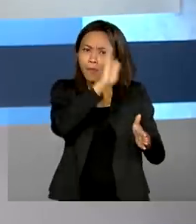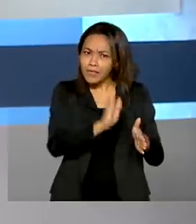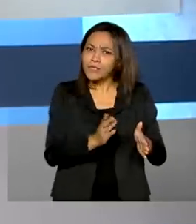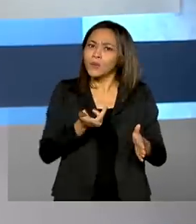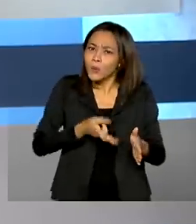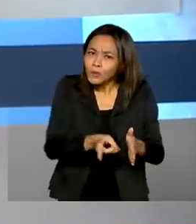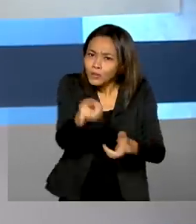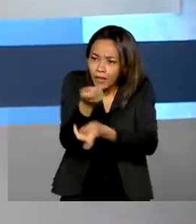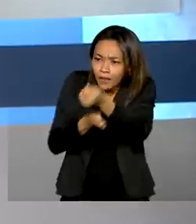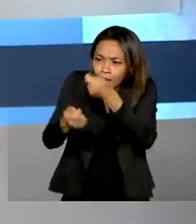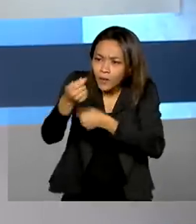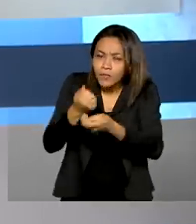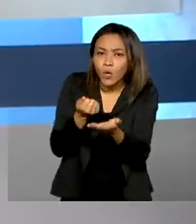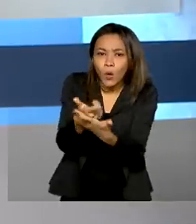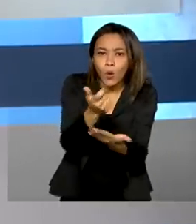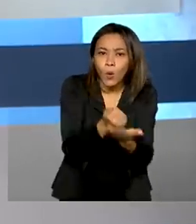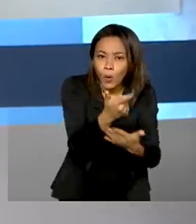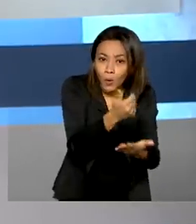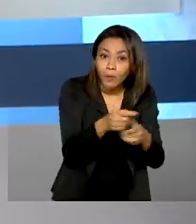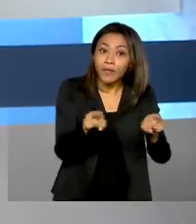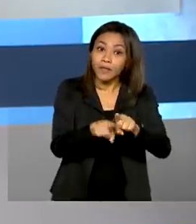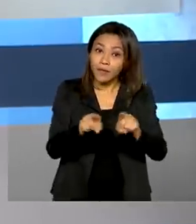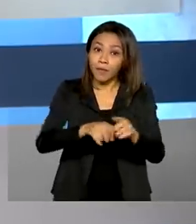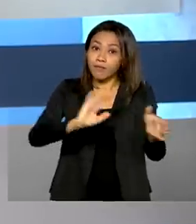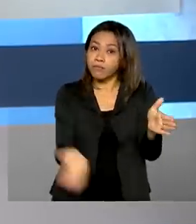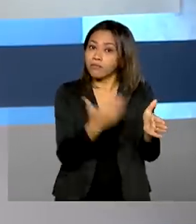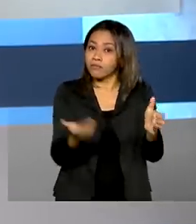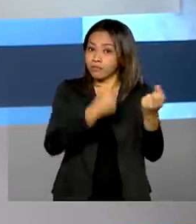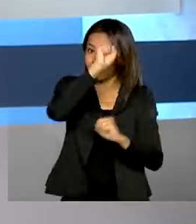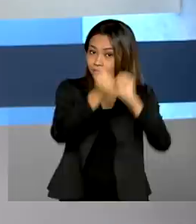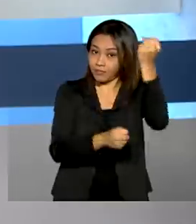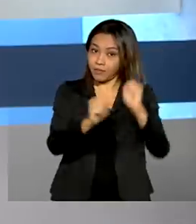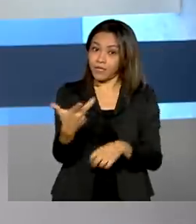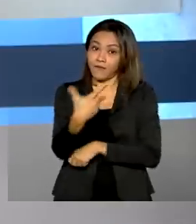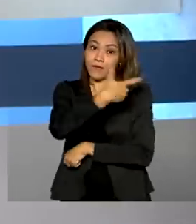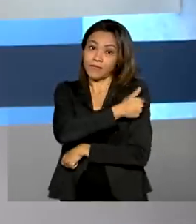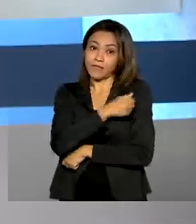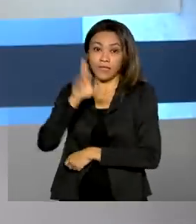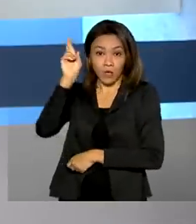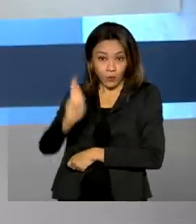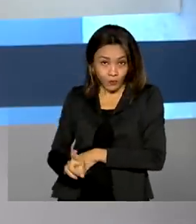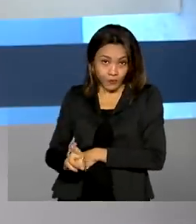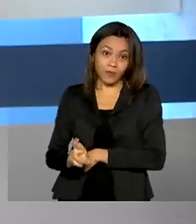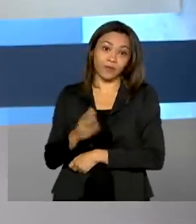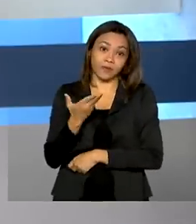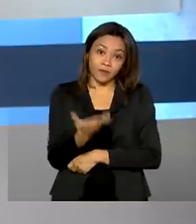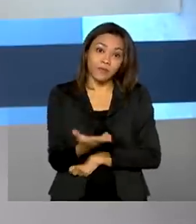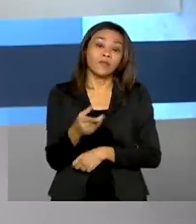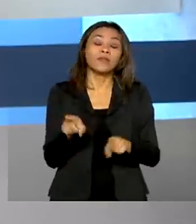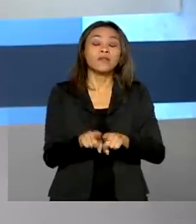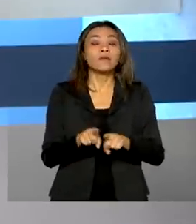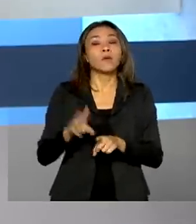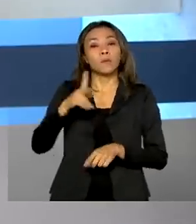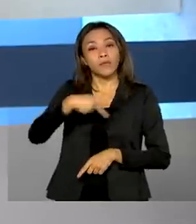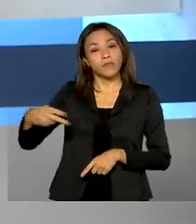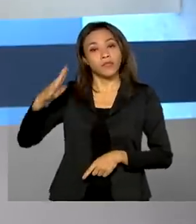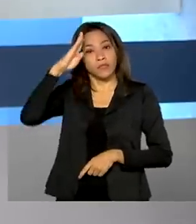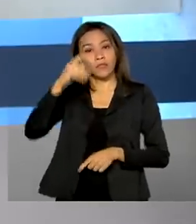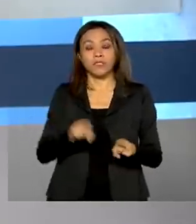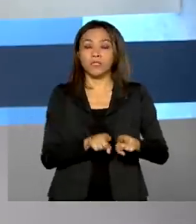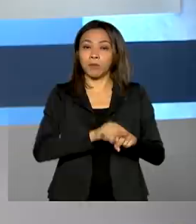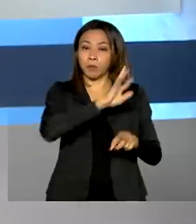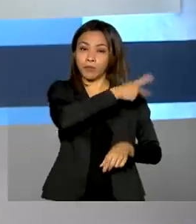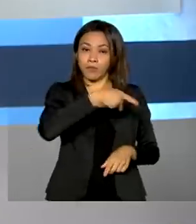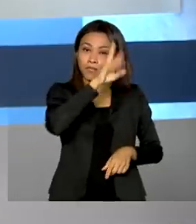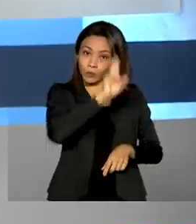compra e também fabricação da vacina russa Sputnik V. Nesta terça-feira, o presidente Jair Bolsonaro e o presidente russo Vladimir